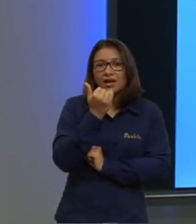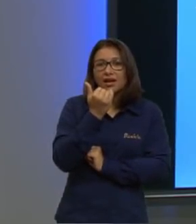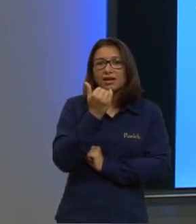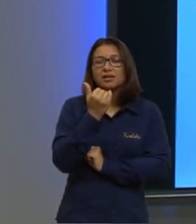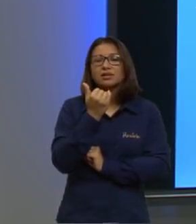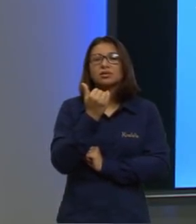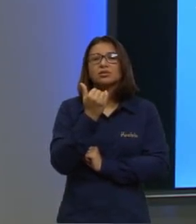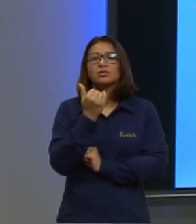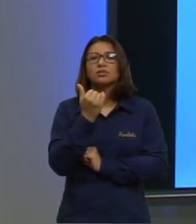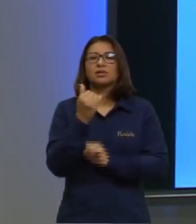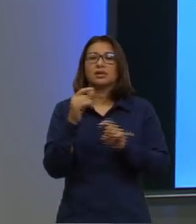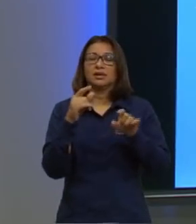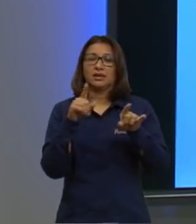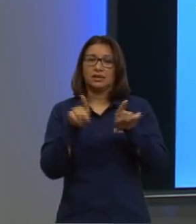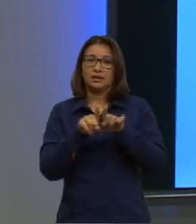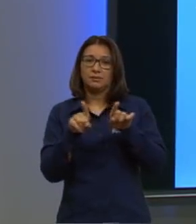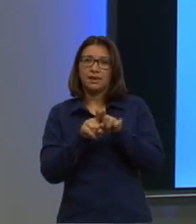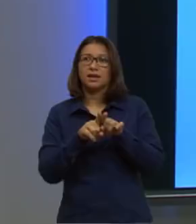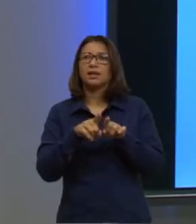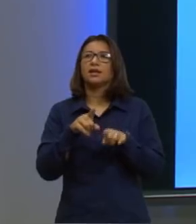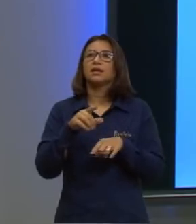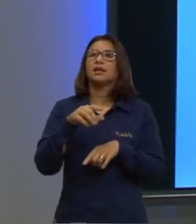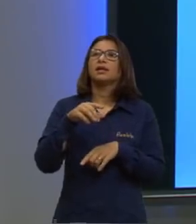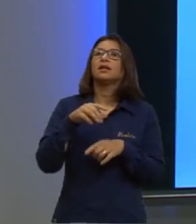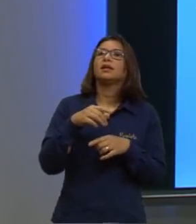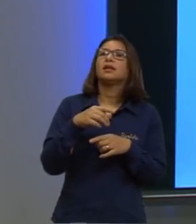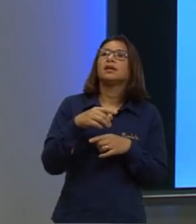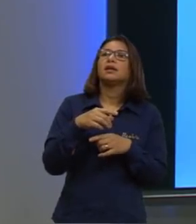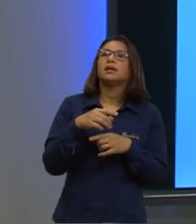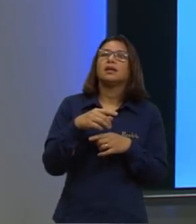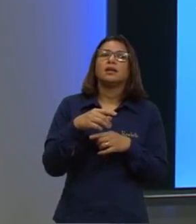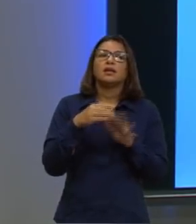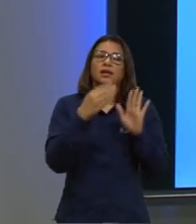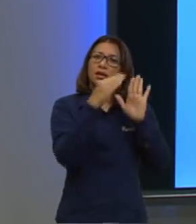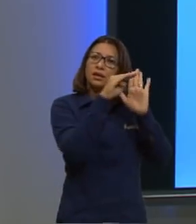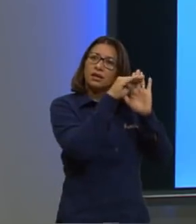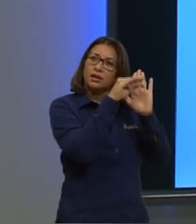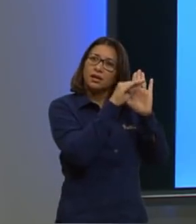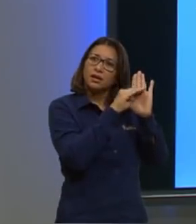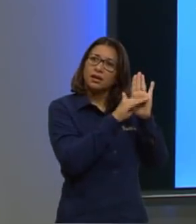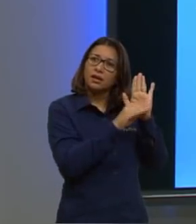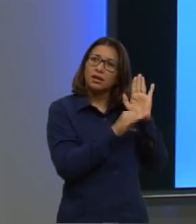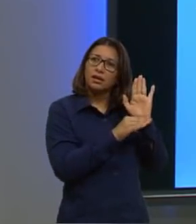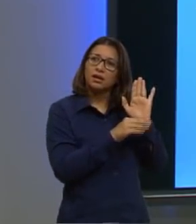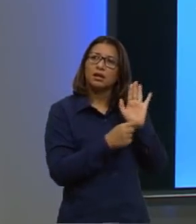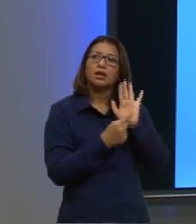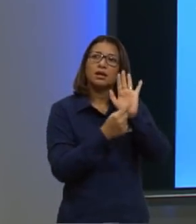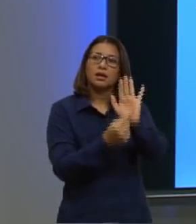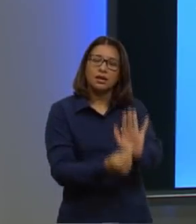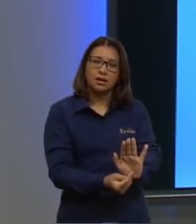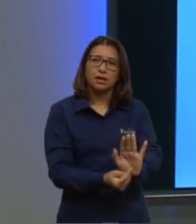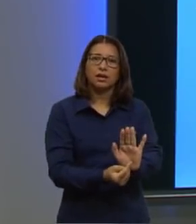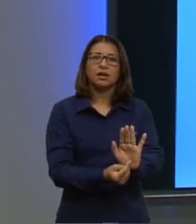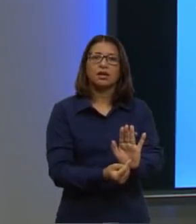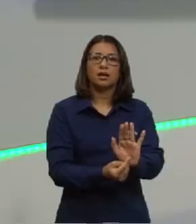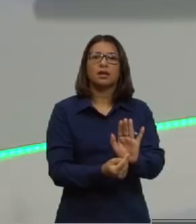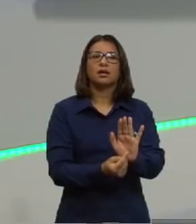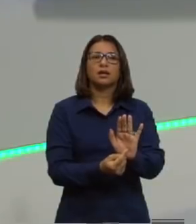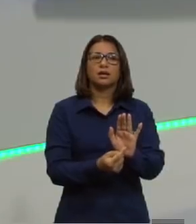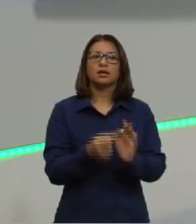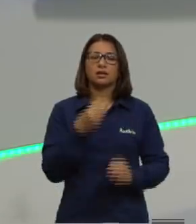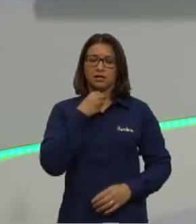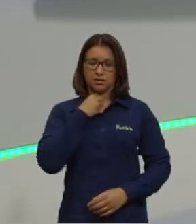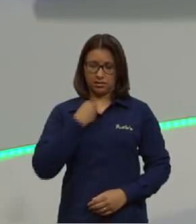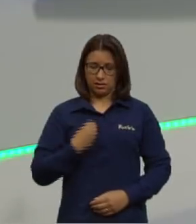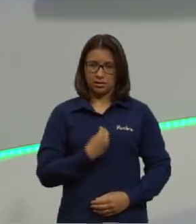São, exemplo, amilase, lactase, pepsina, que a gente viu aí do sistema digestório,